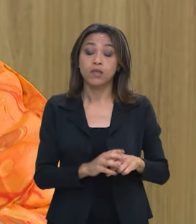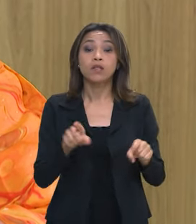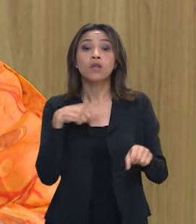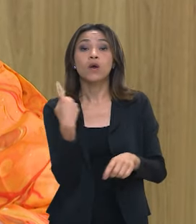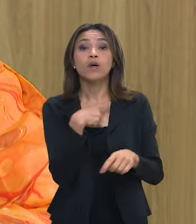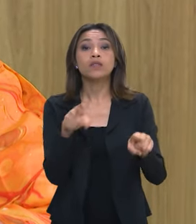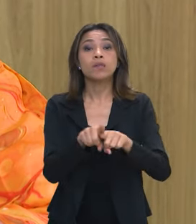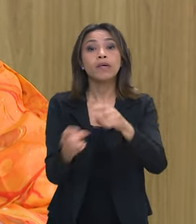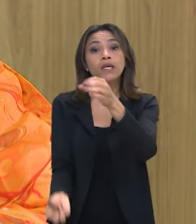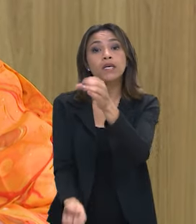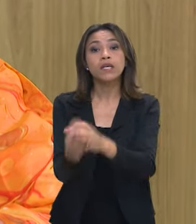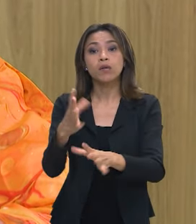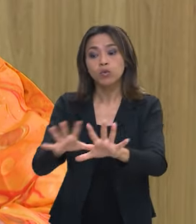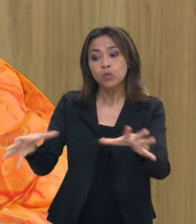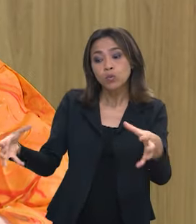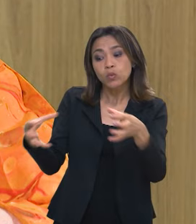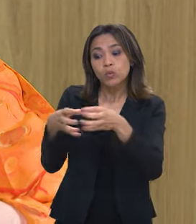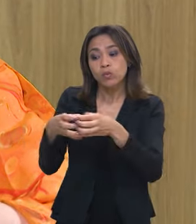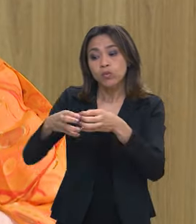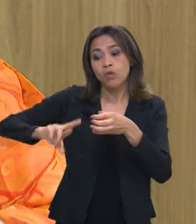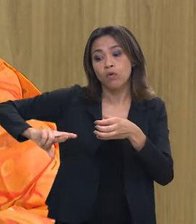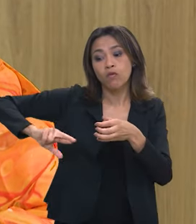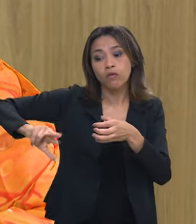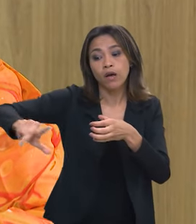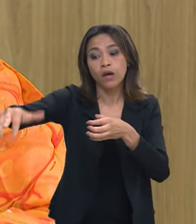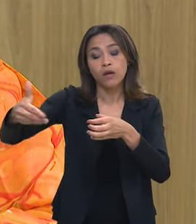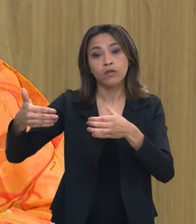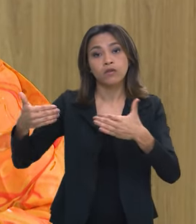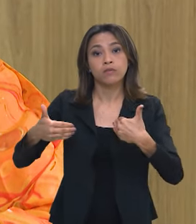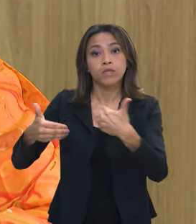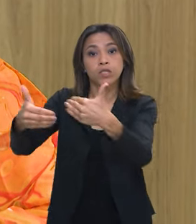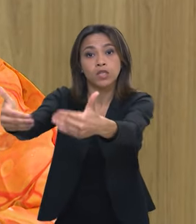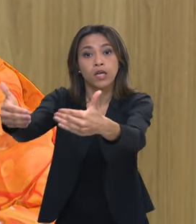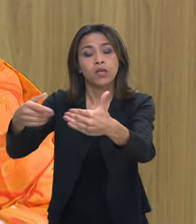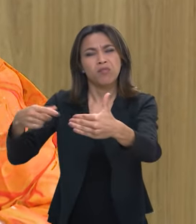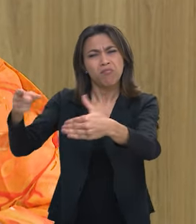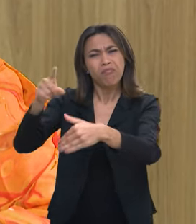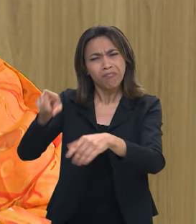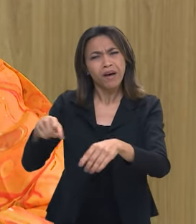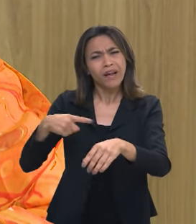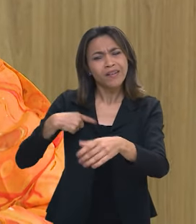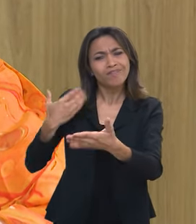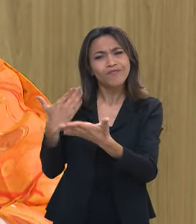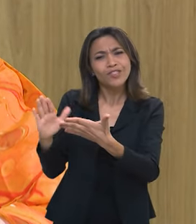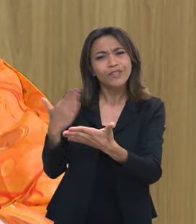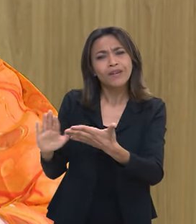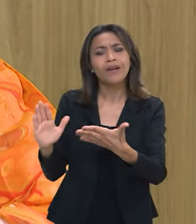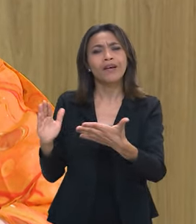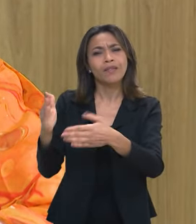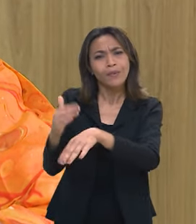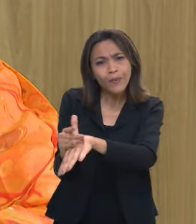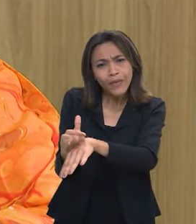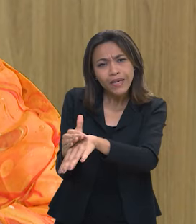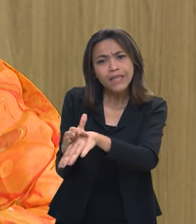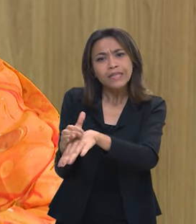instituímos também um comitê interministerial para eliminação de doenças que tem uma